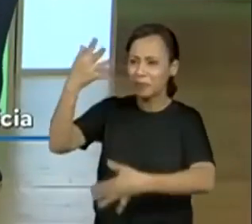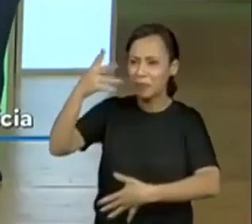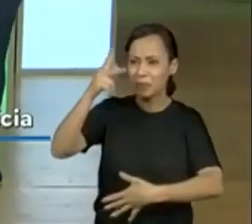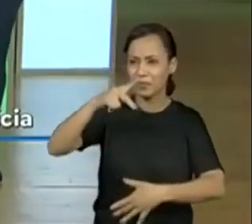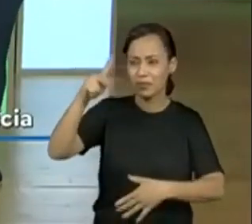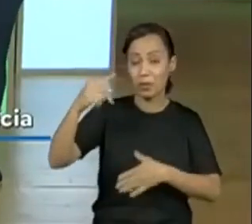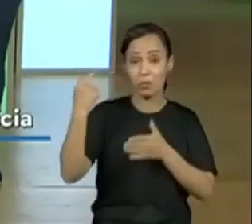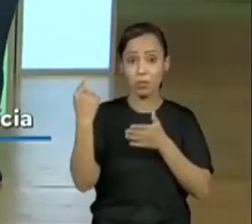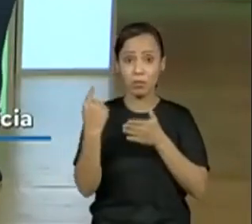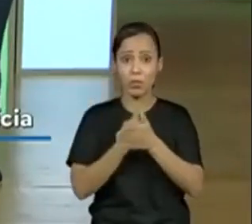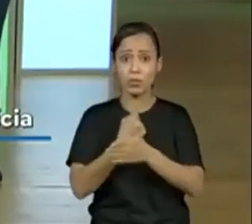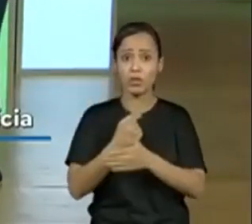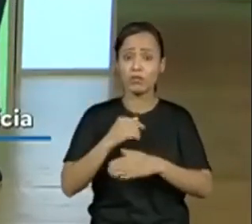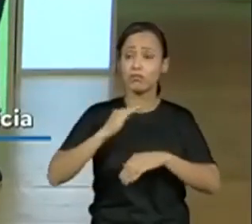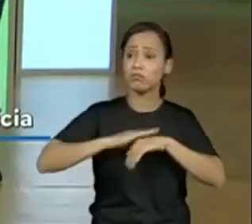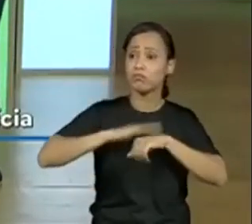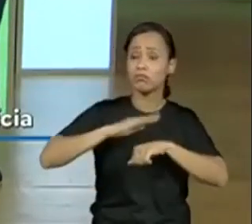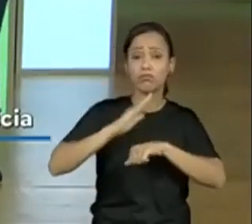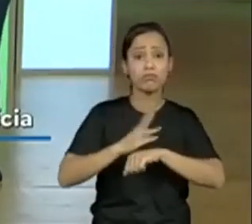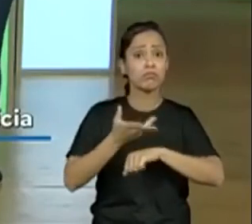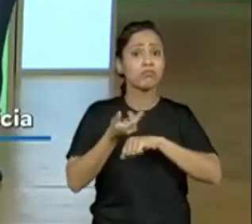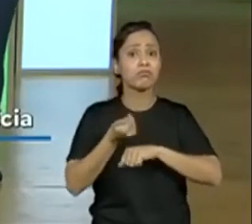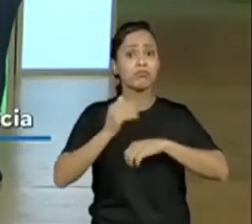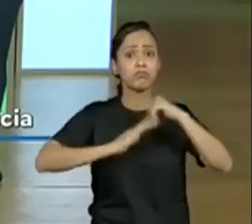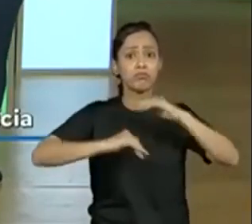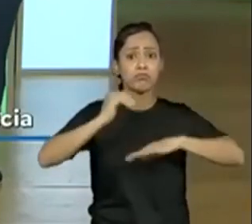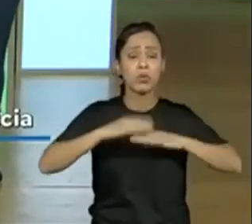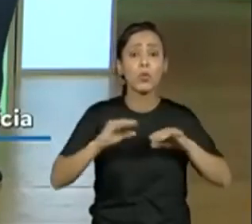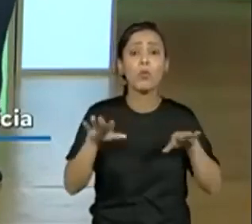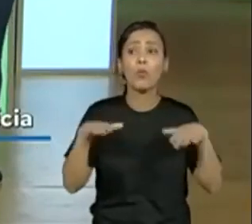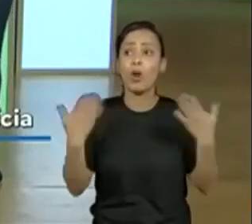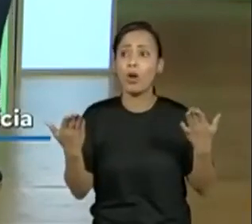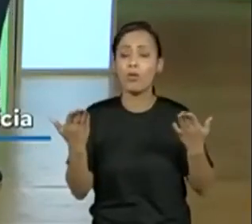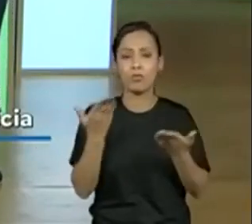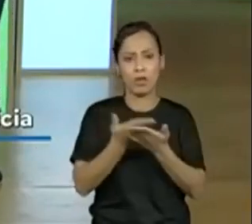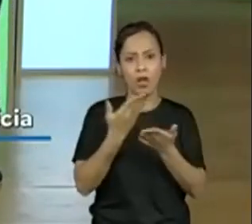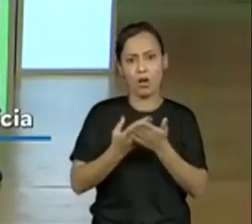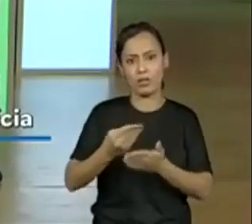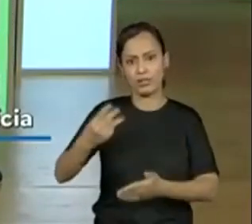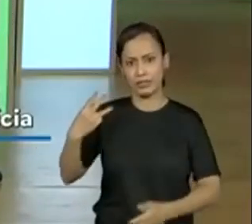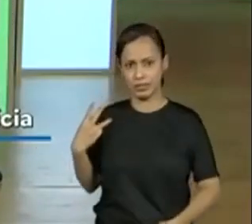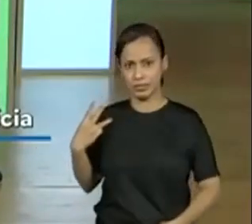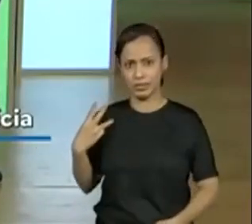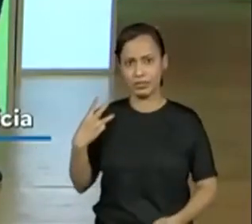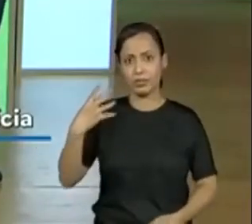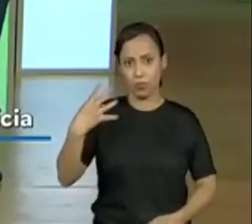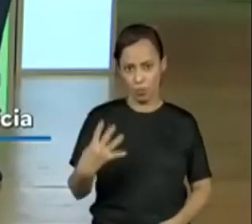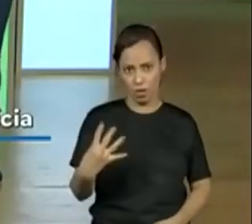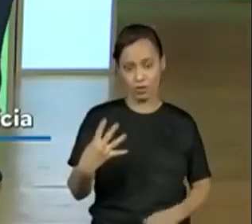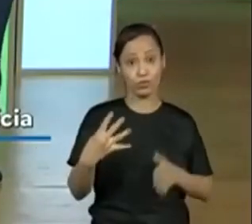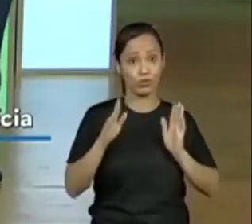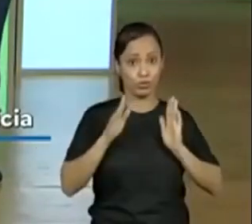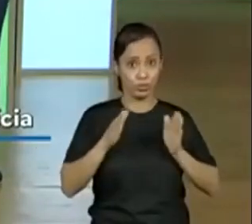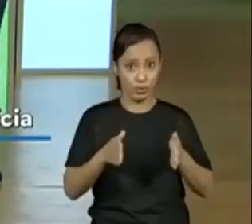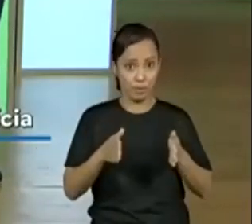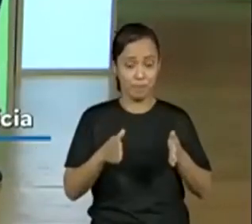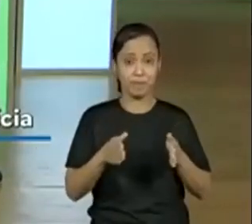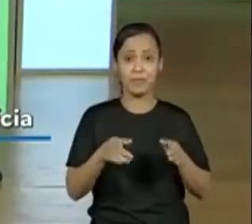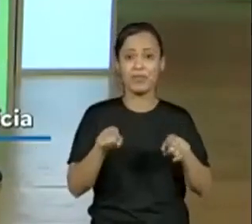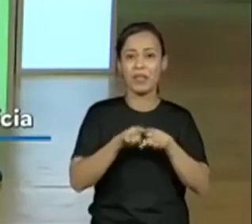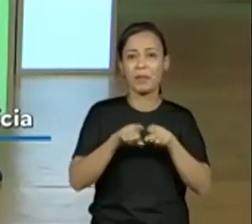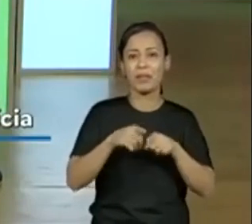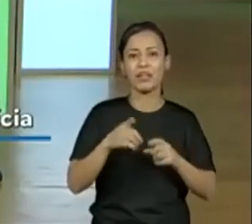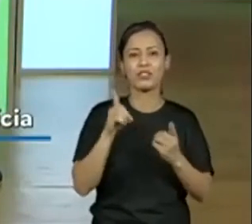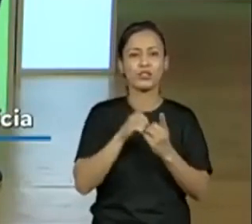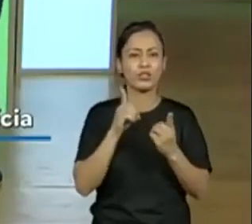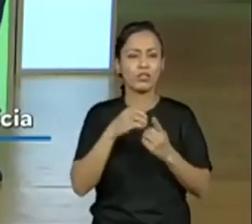habilidades, elas estão presentes lá nas aulas 3 e 4, do Aprender Sempre, volume 3, sequência didática